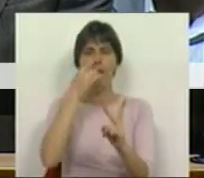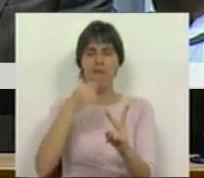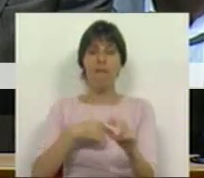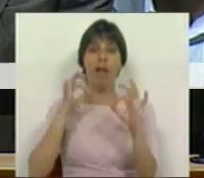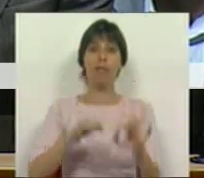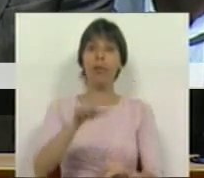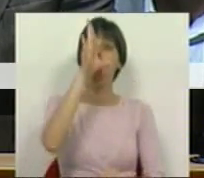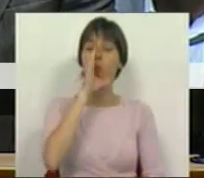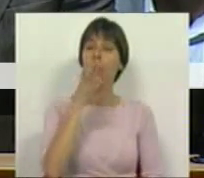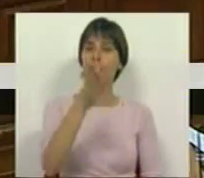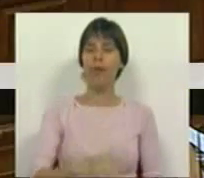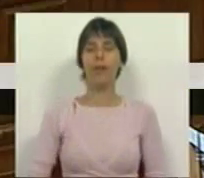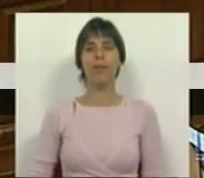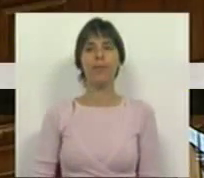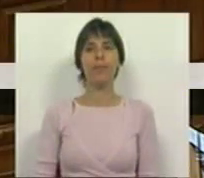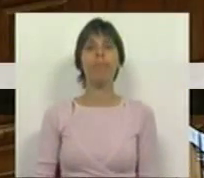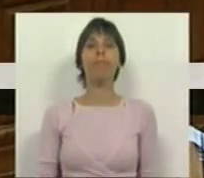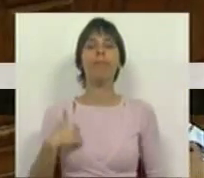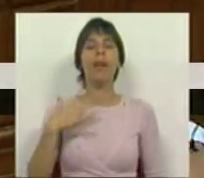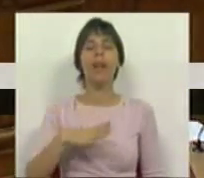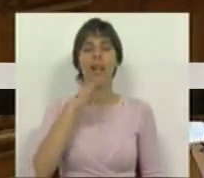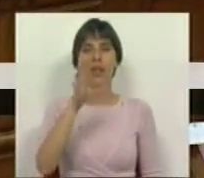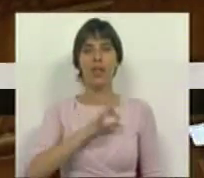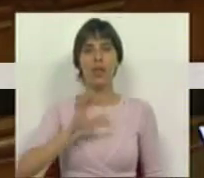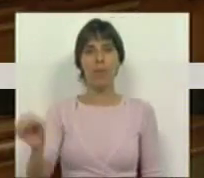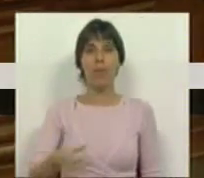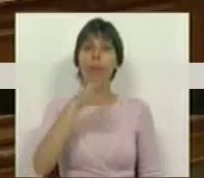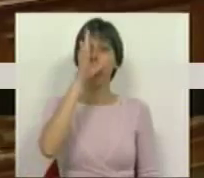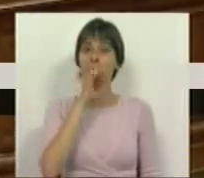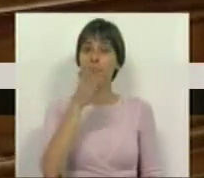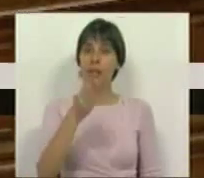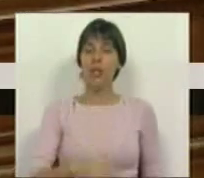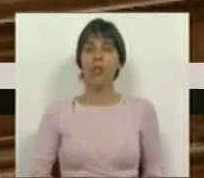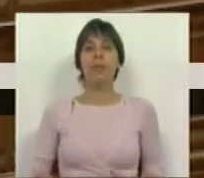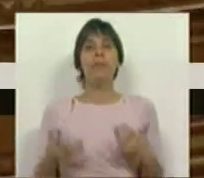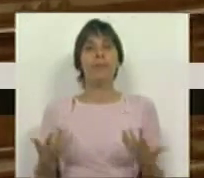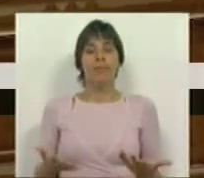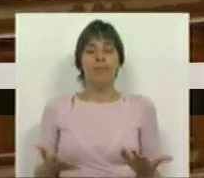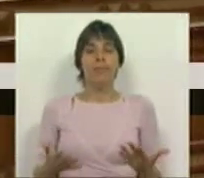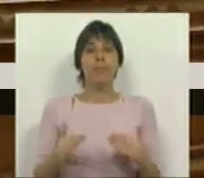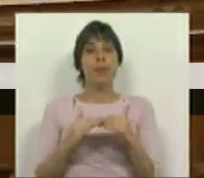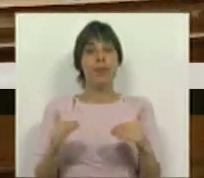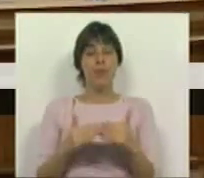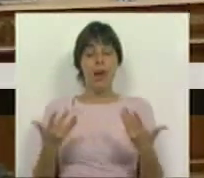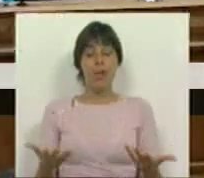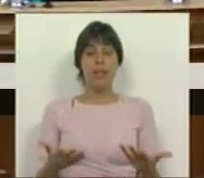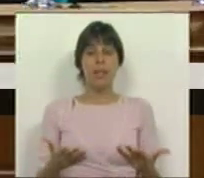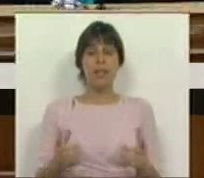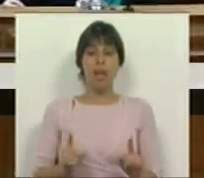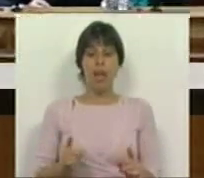fracasso deste Governo. Eu queria dizer, Sr. Primeiro-Ministro, que chegamos a esta fase do